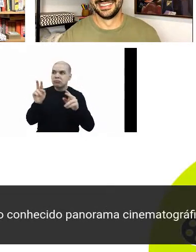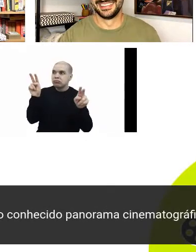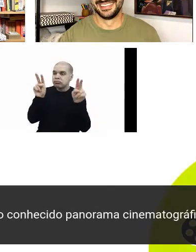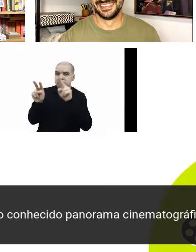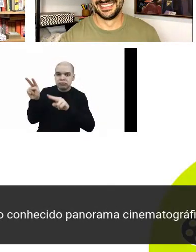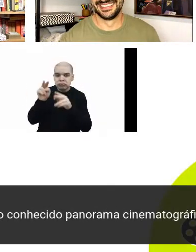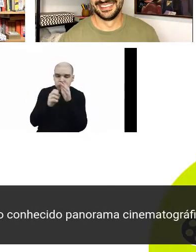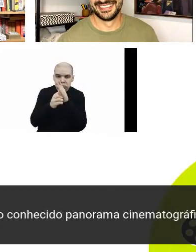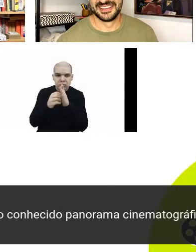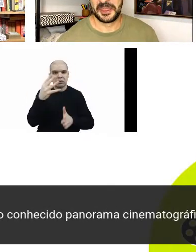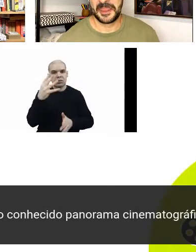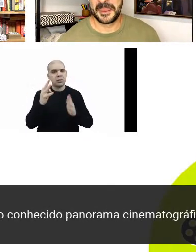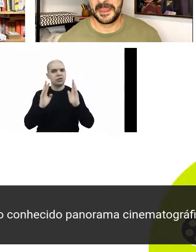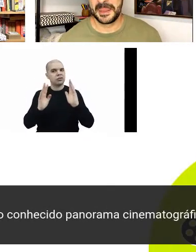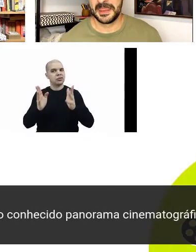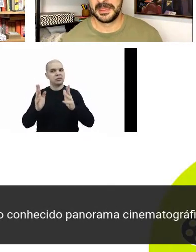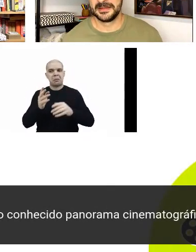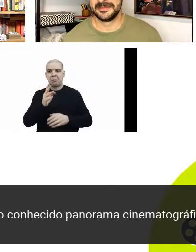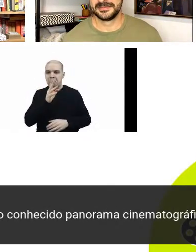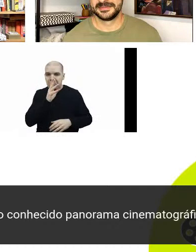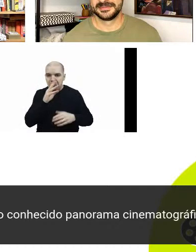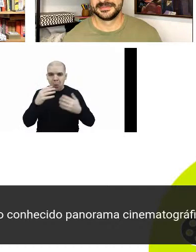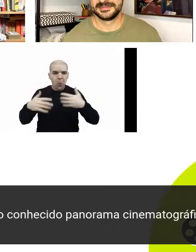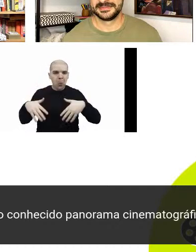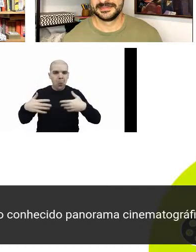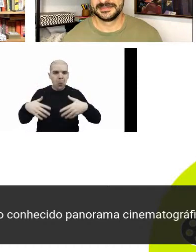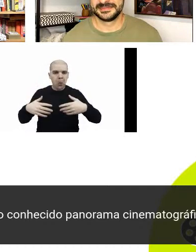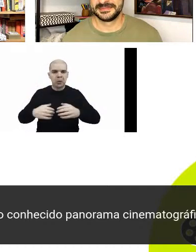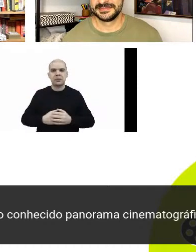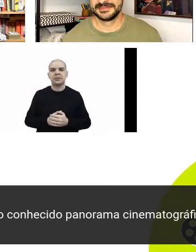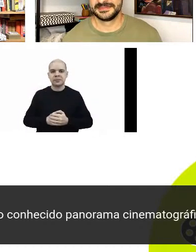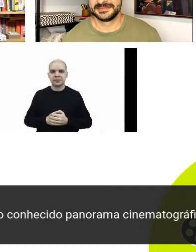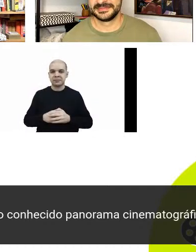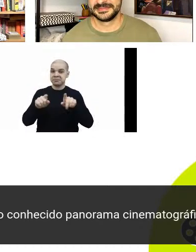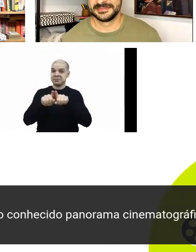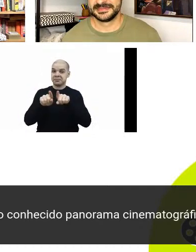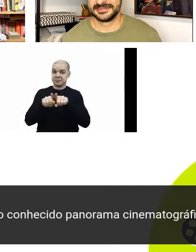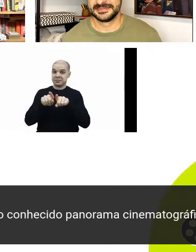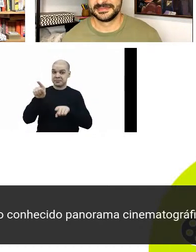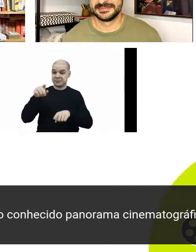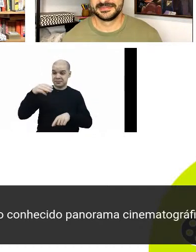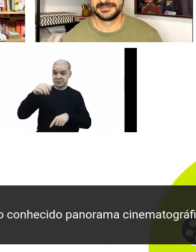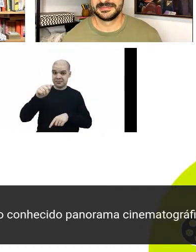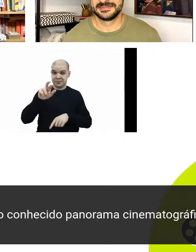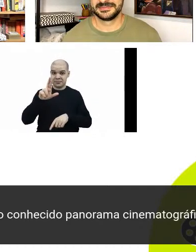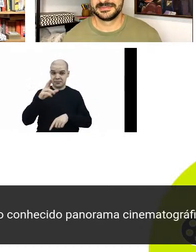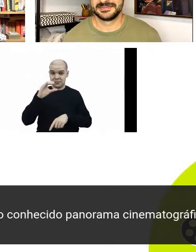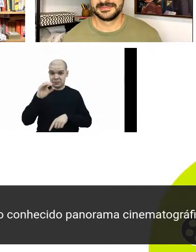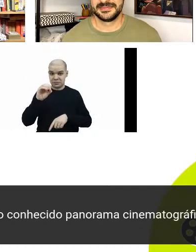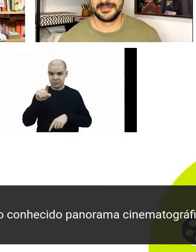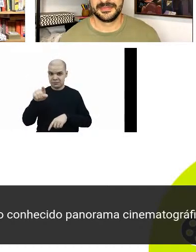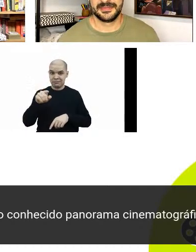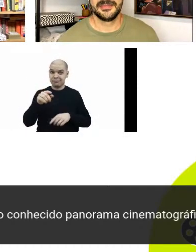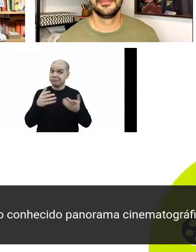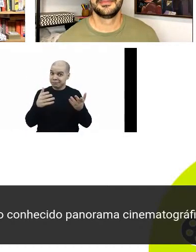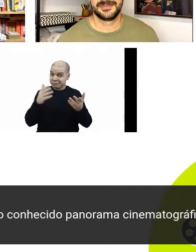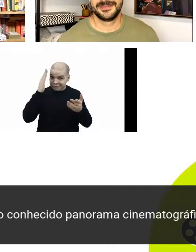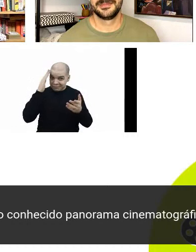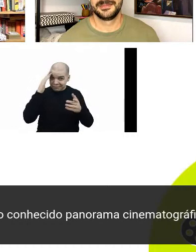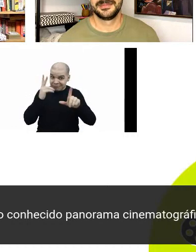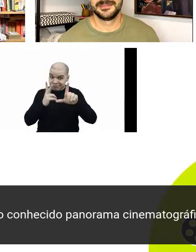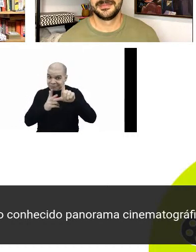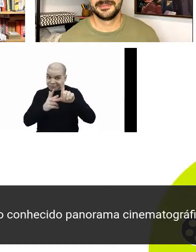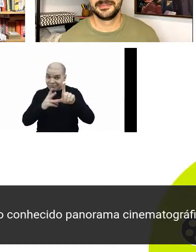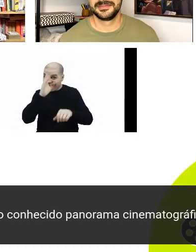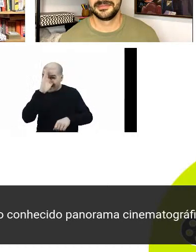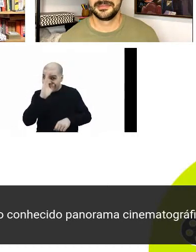assistiu, assista, e pegando também esse gancho do Márcio, lembrando, nossa programação aqui é grátis, é muito boa, então, não fique com medo, às vezes, da